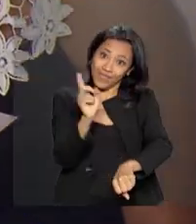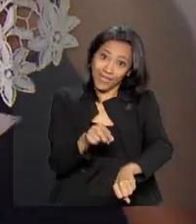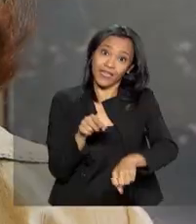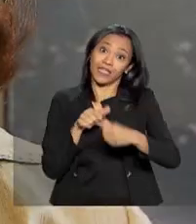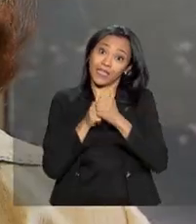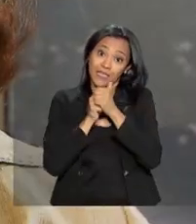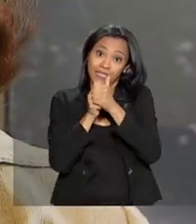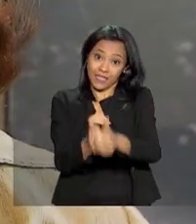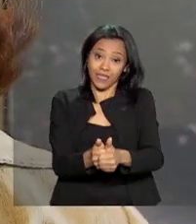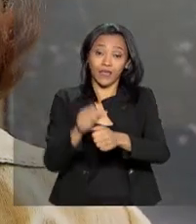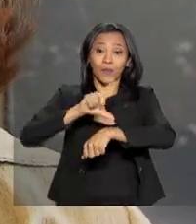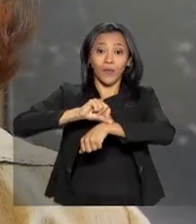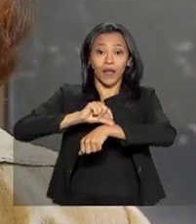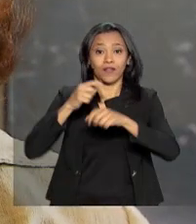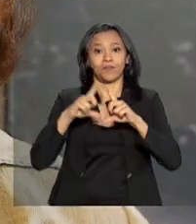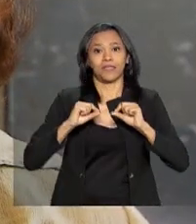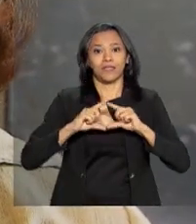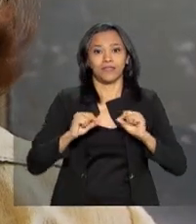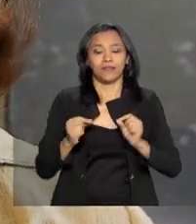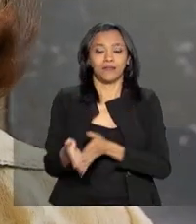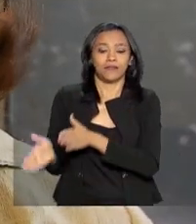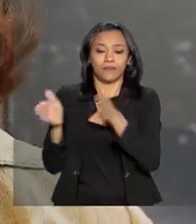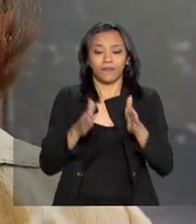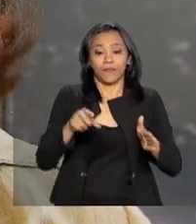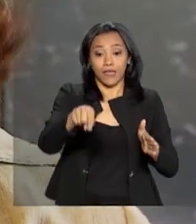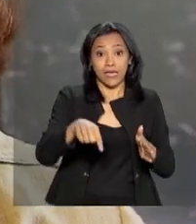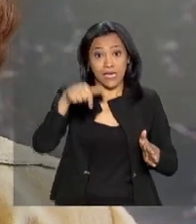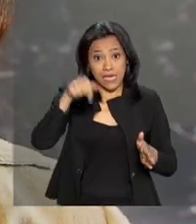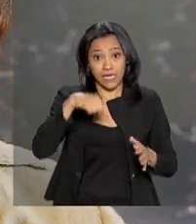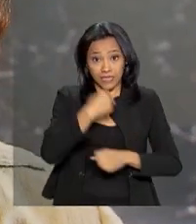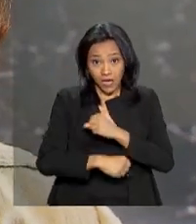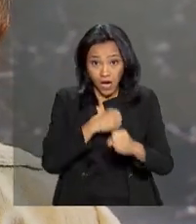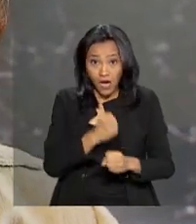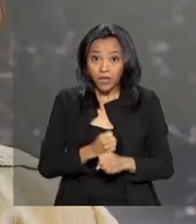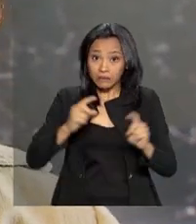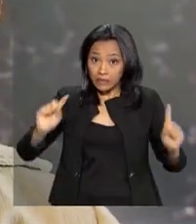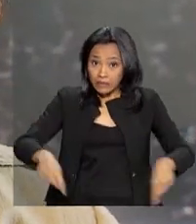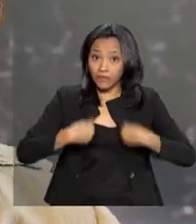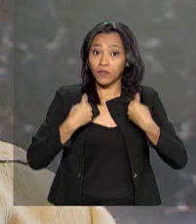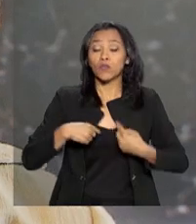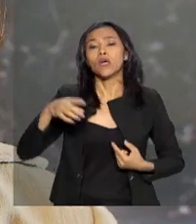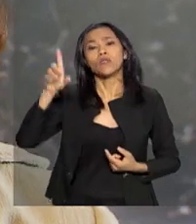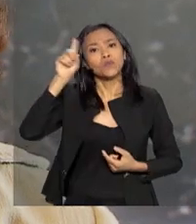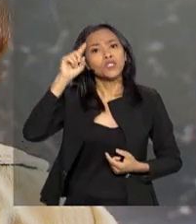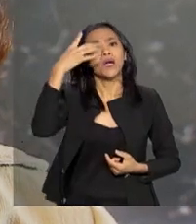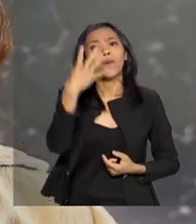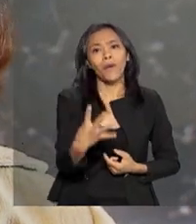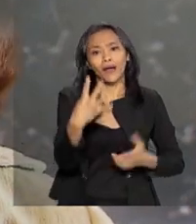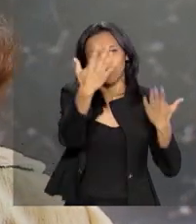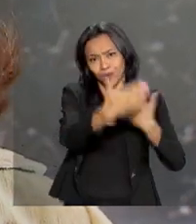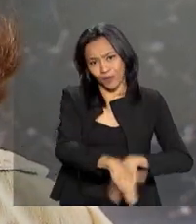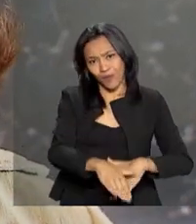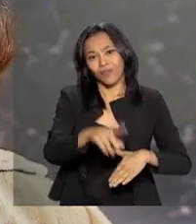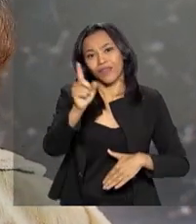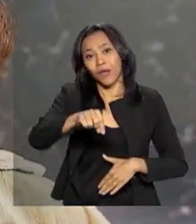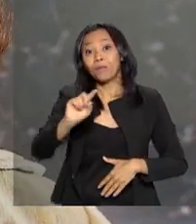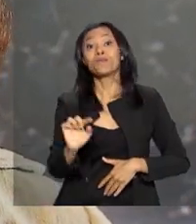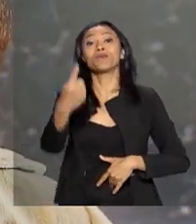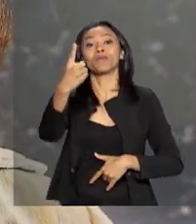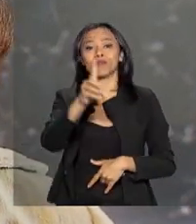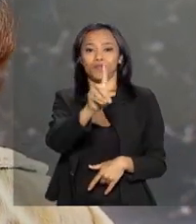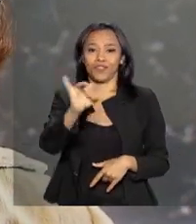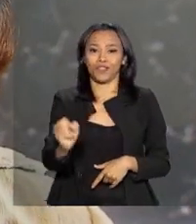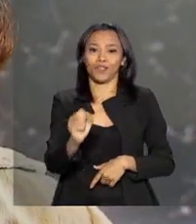Brasília. Este ano o Enem tem um grande desafio. O primeiro dia de prova é dia 4 de novembro. É o primeiro dia também do horário de verão